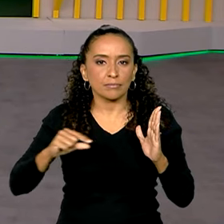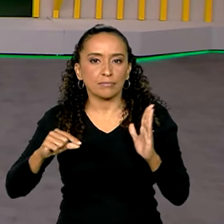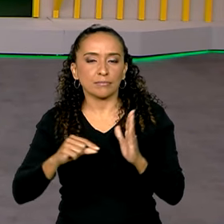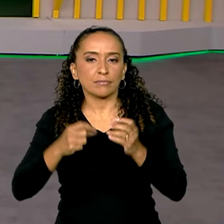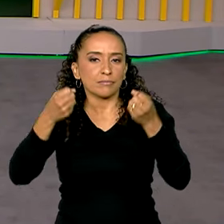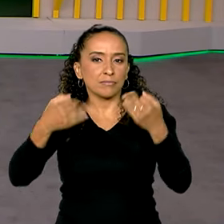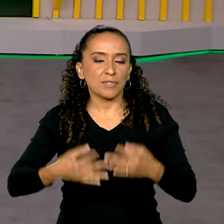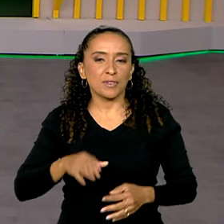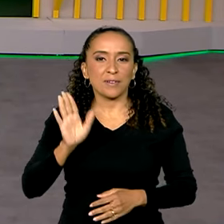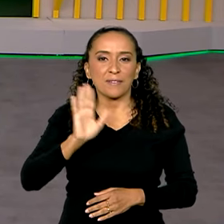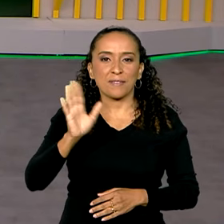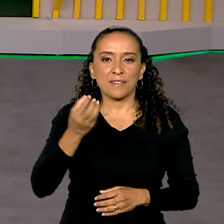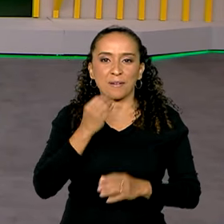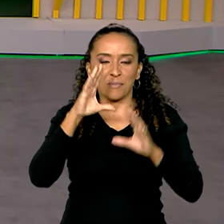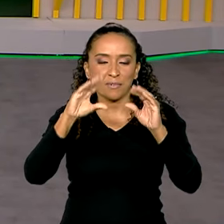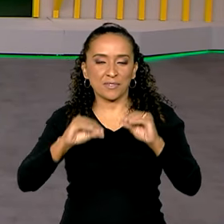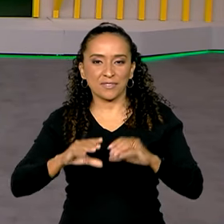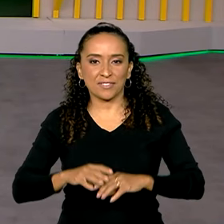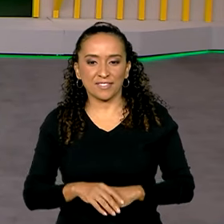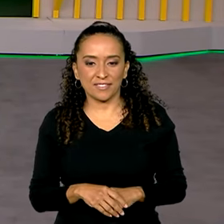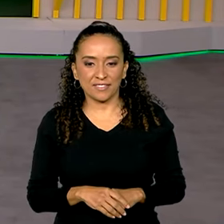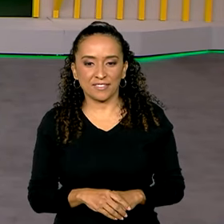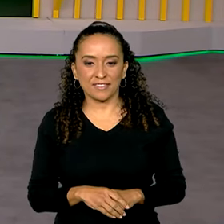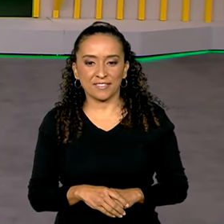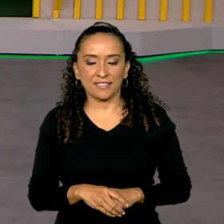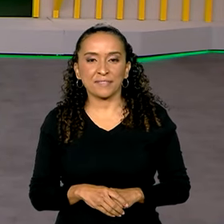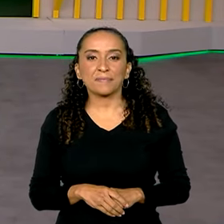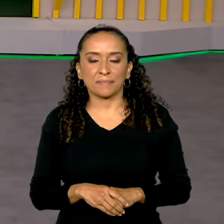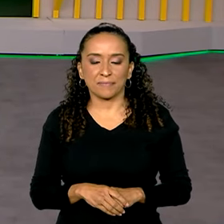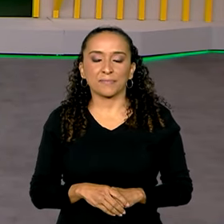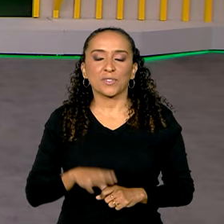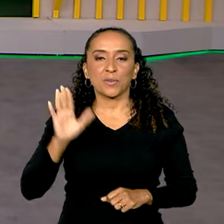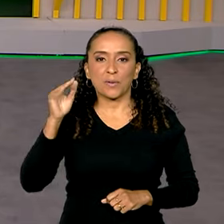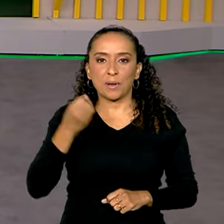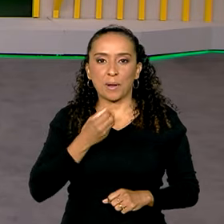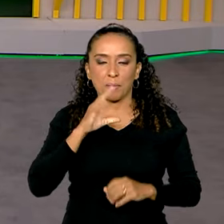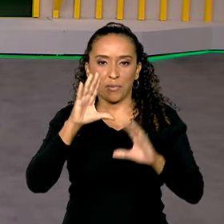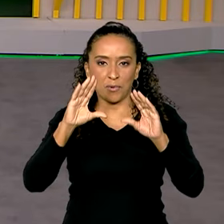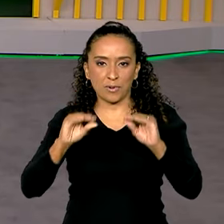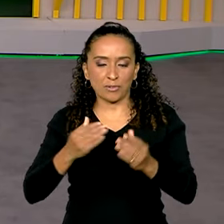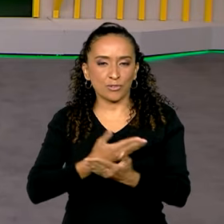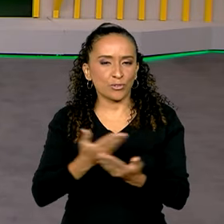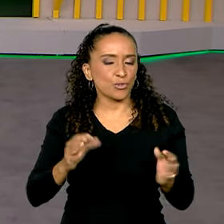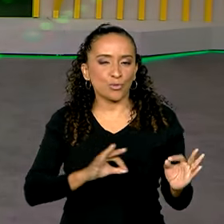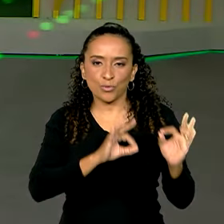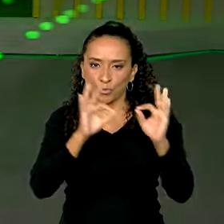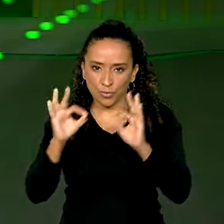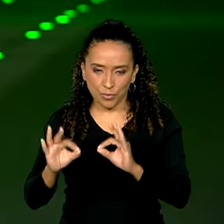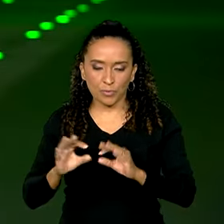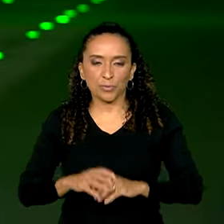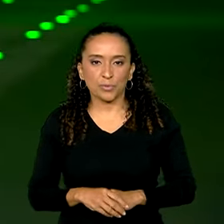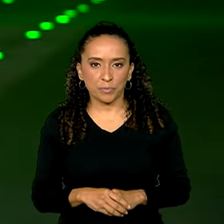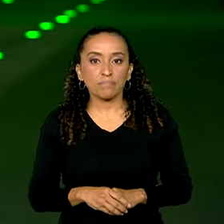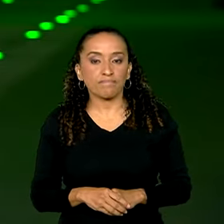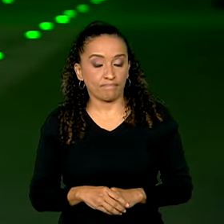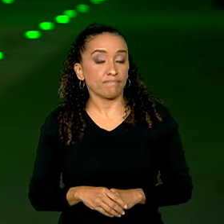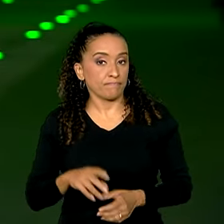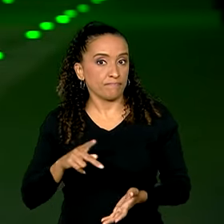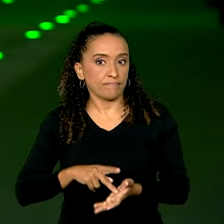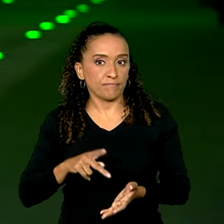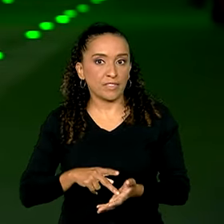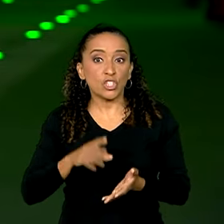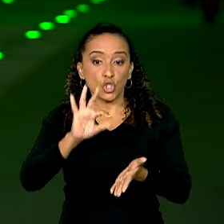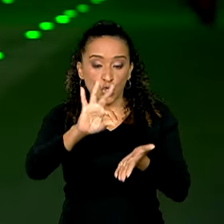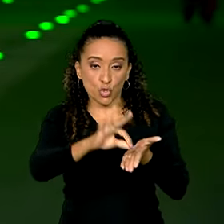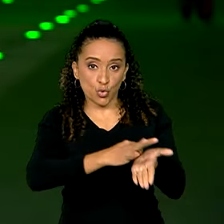Planalto. Olá, Gabi, boa noite. Oi, Carol, boa noite pra você, uma boa noite a todos que nos assistem. isso mesmo. Olha, foi